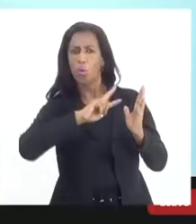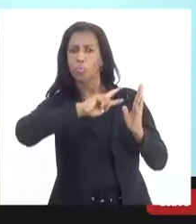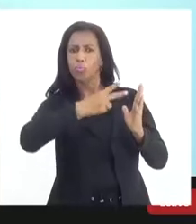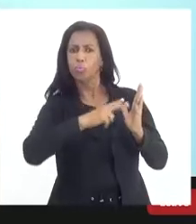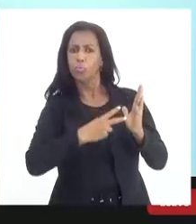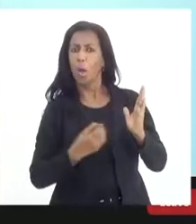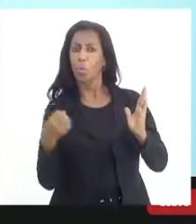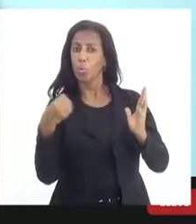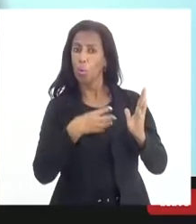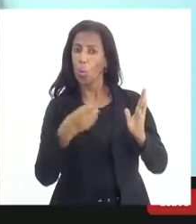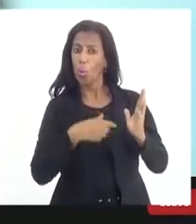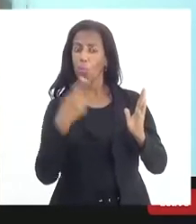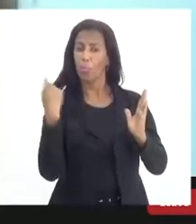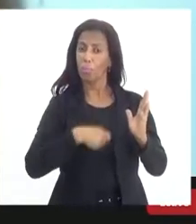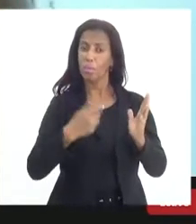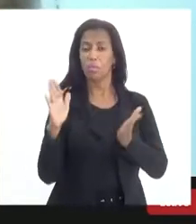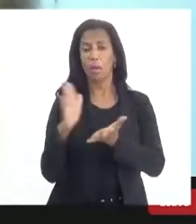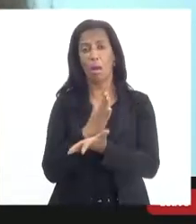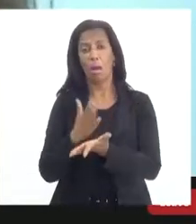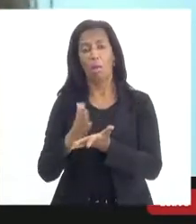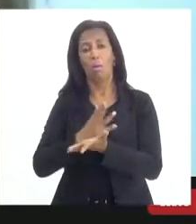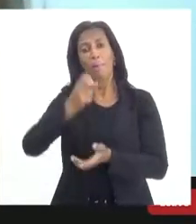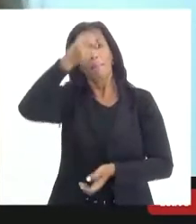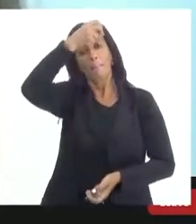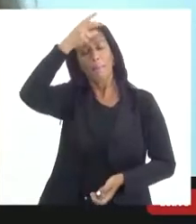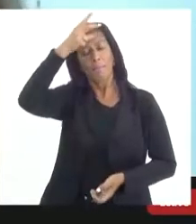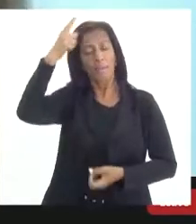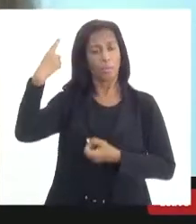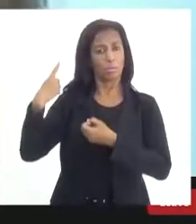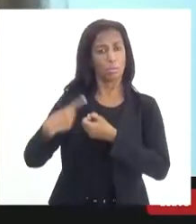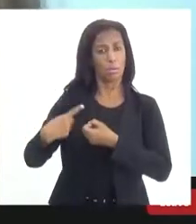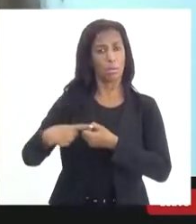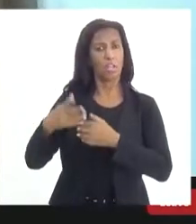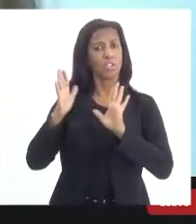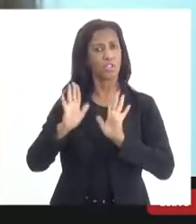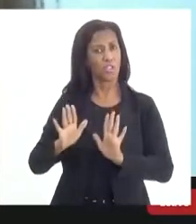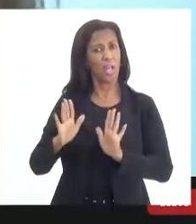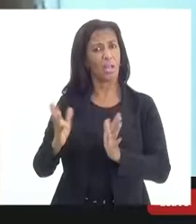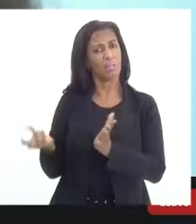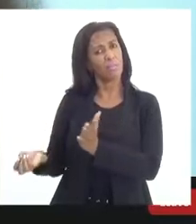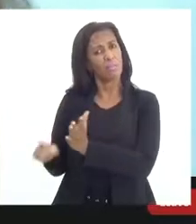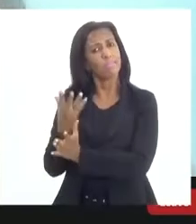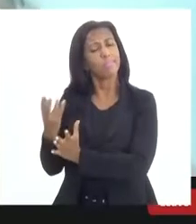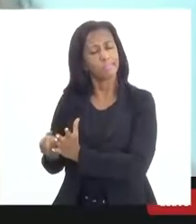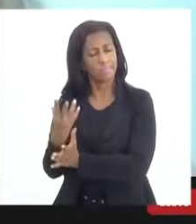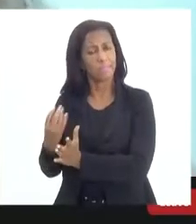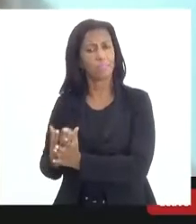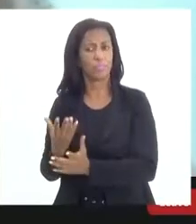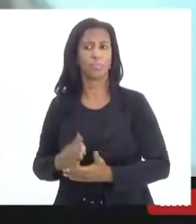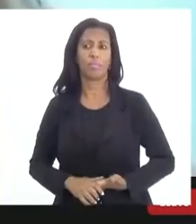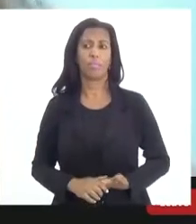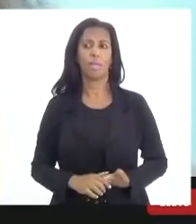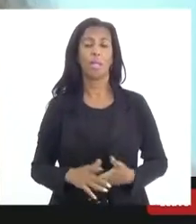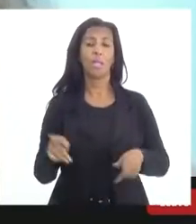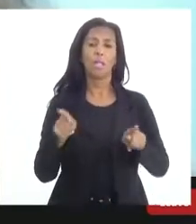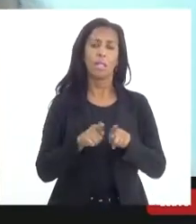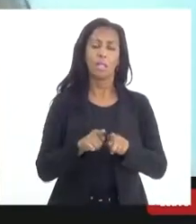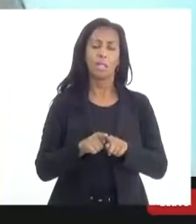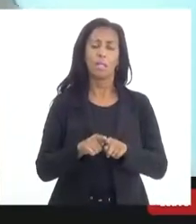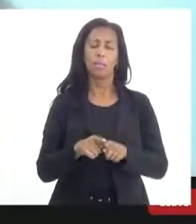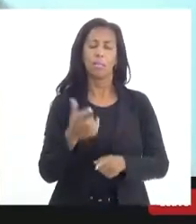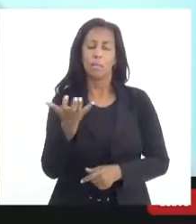municípios há bastante tempo atrás já teve algumas iniciativas. E gostaria de